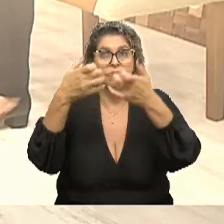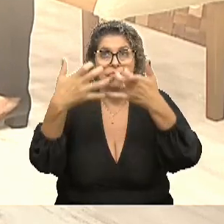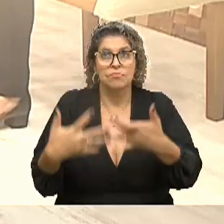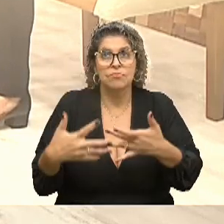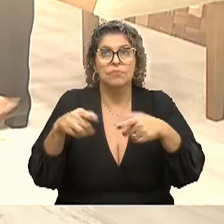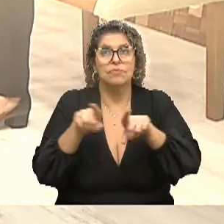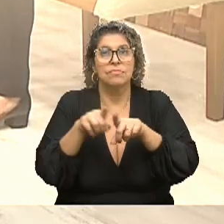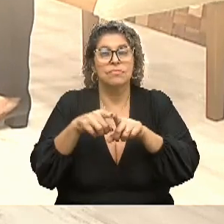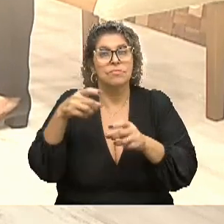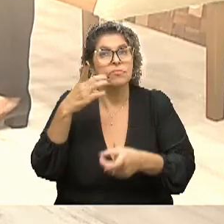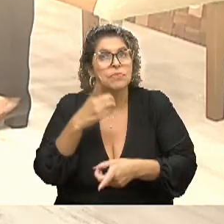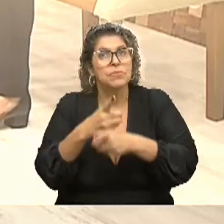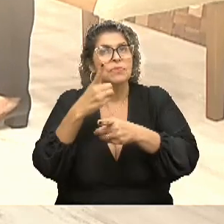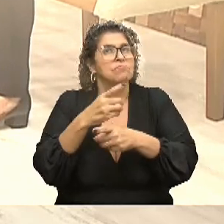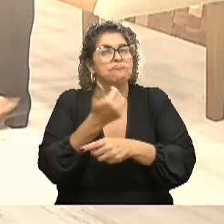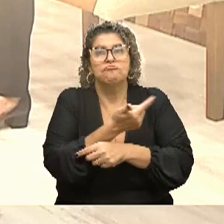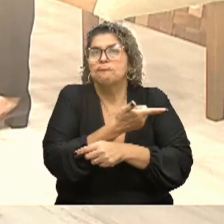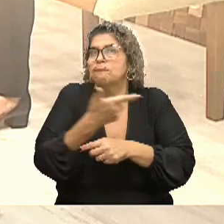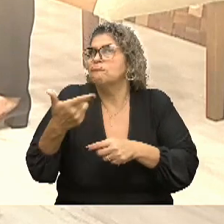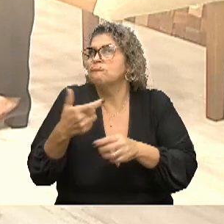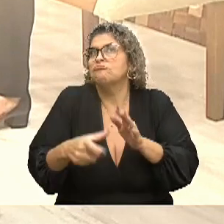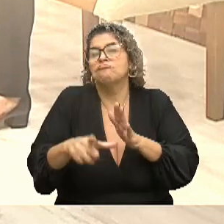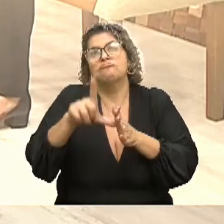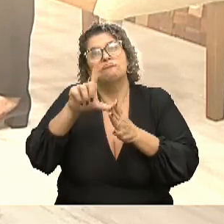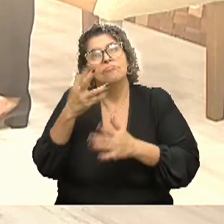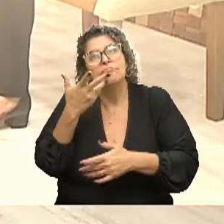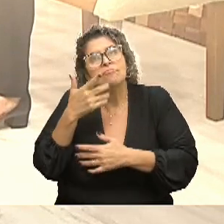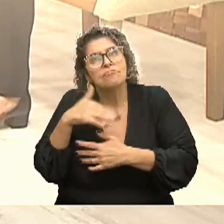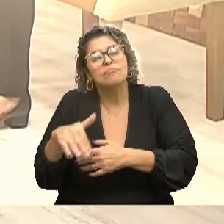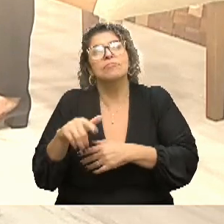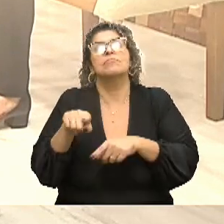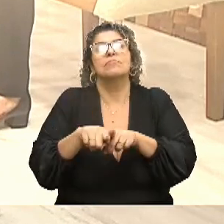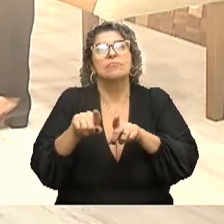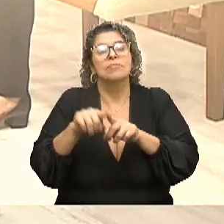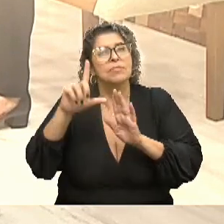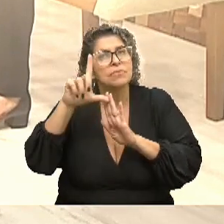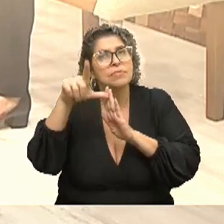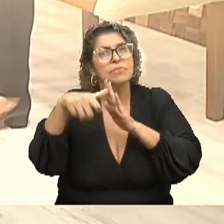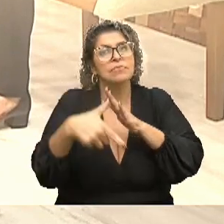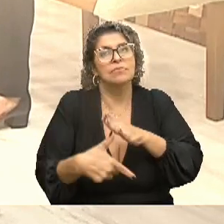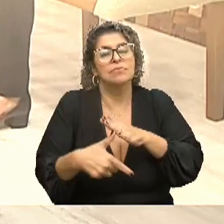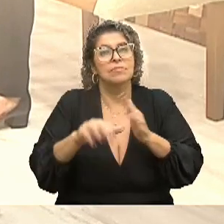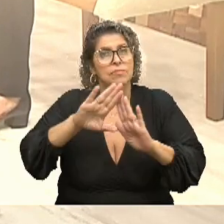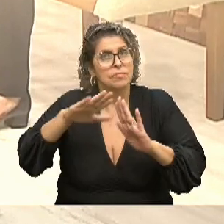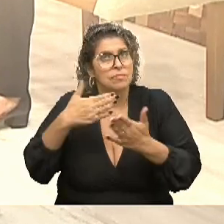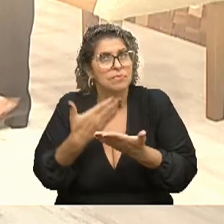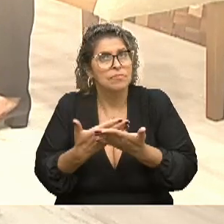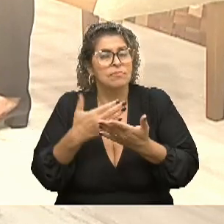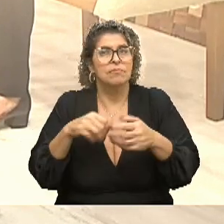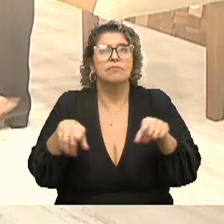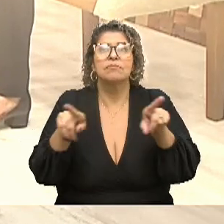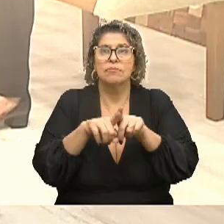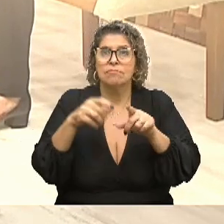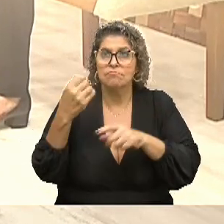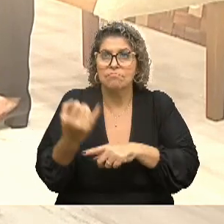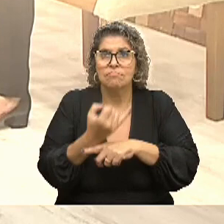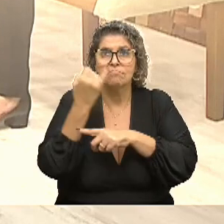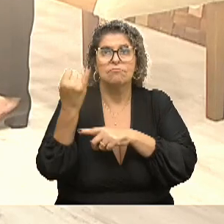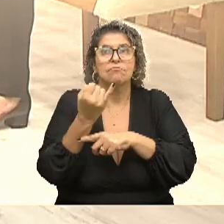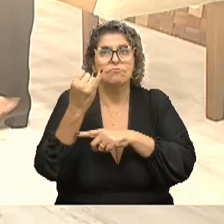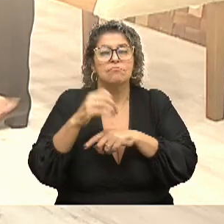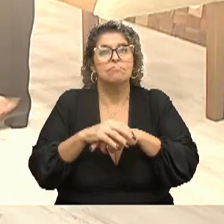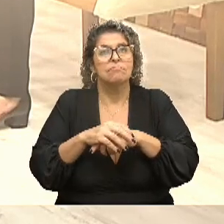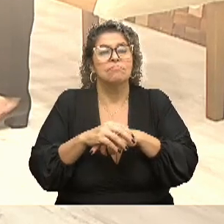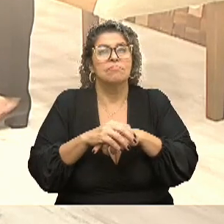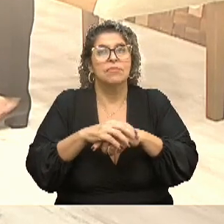disseste, desse diagnóstico não acontecer nessa primeira infância, mas vir a acontecer somente na escola. Por isso também é tão importante, Luciana,